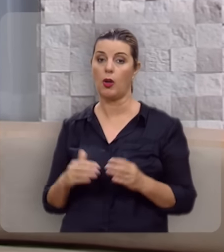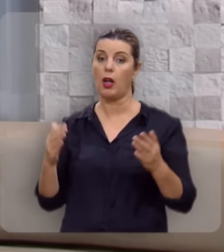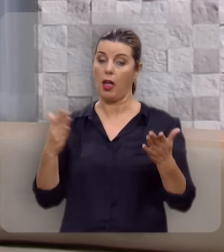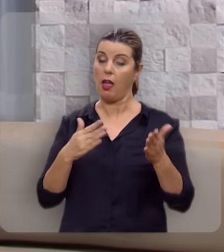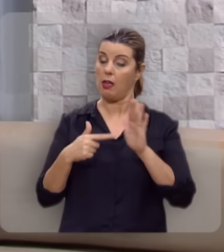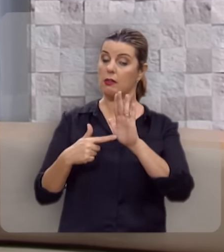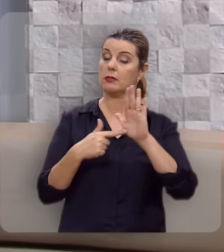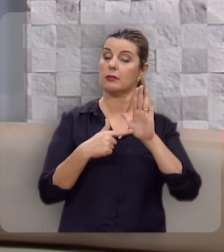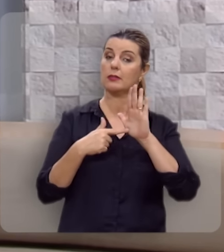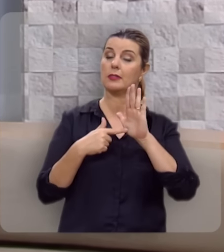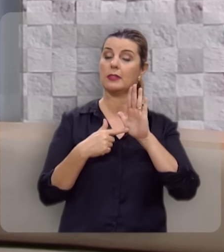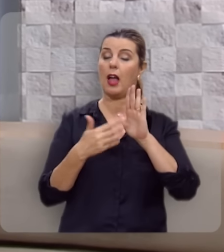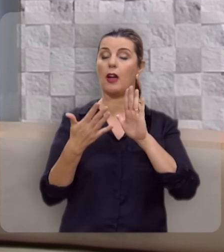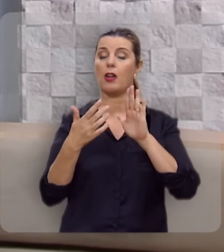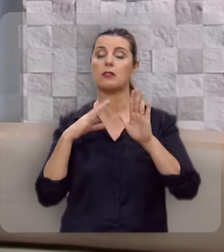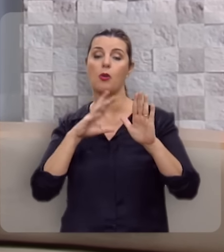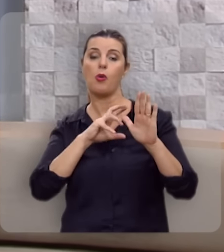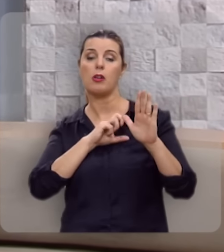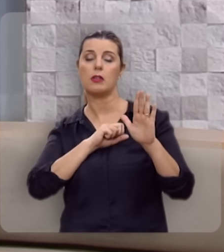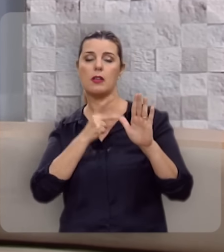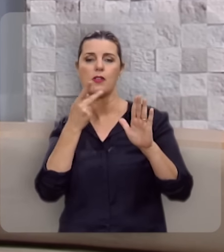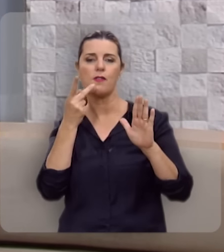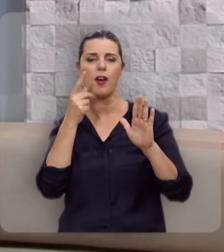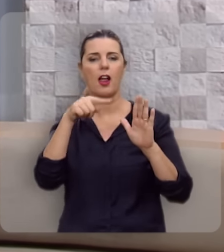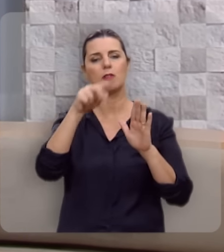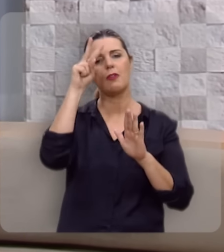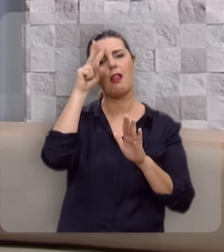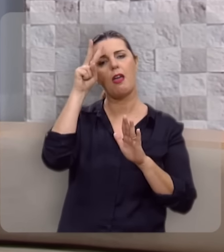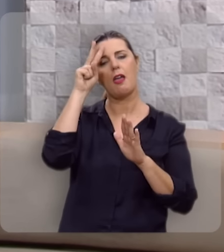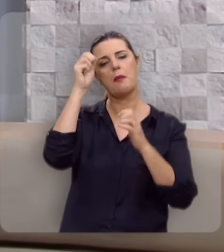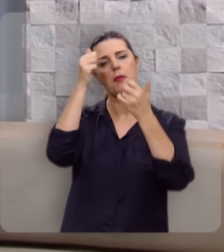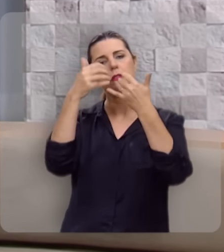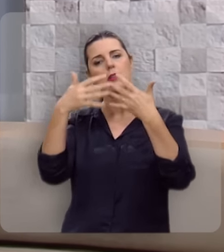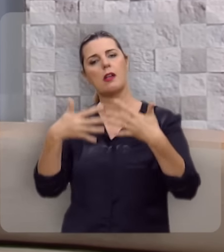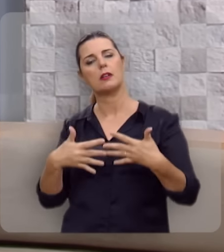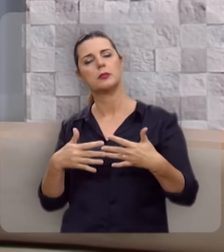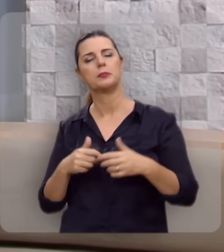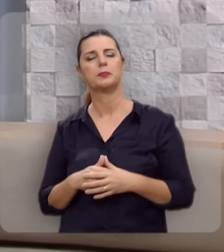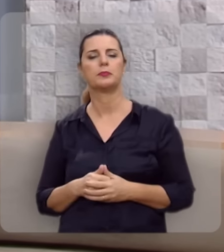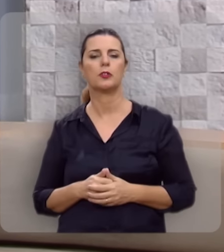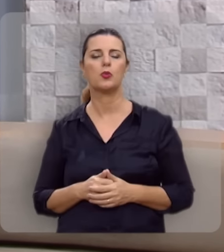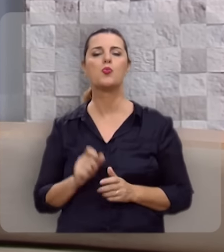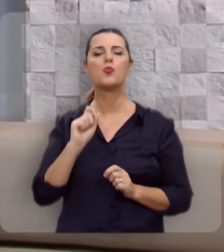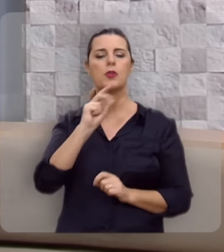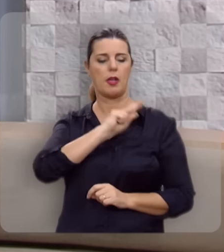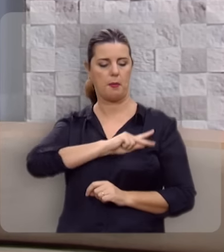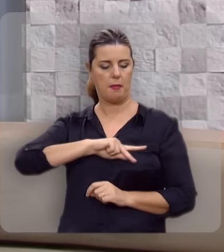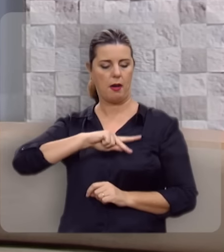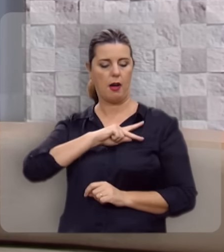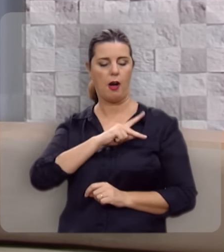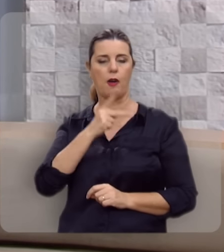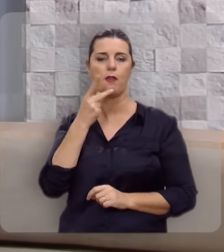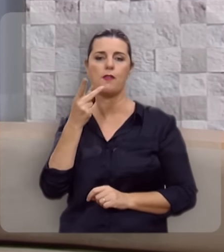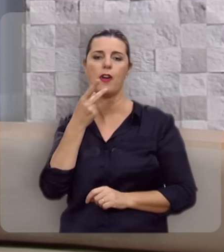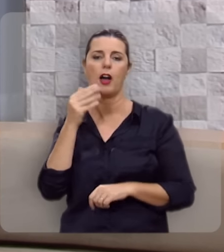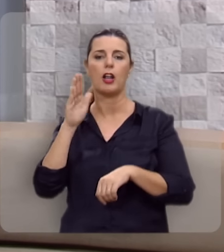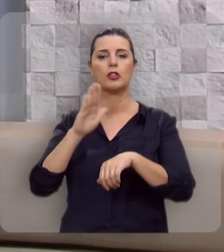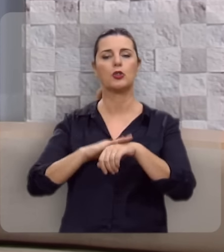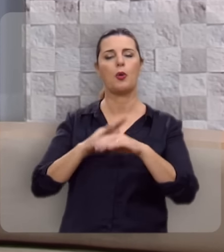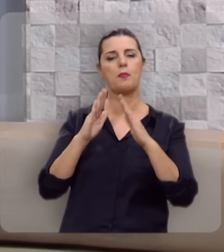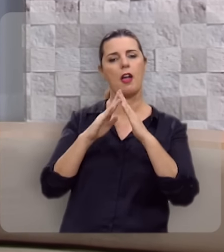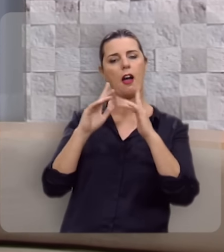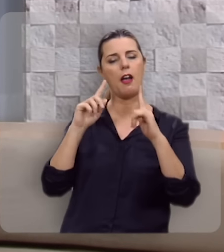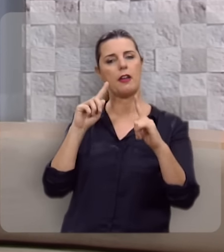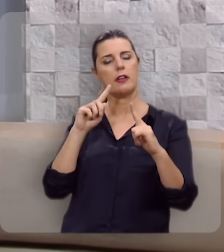E nesta homenagem nós gostaríamos de trazer à sua memória esclarecida o que o apóstolo Paulo disse